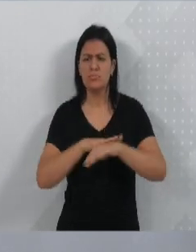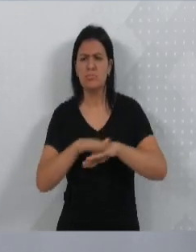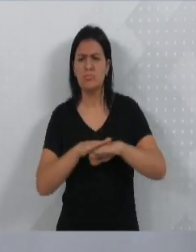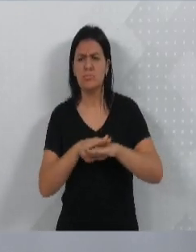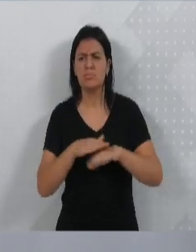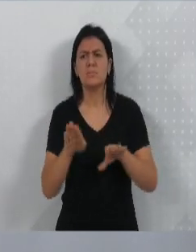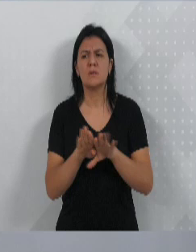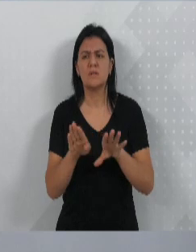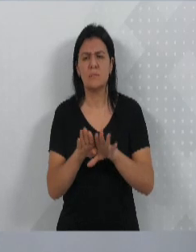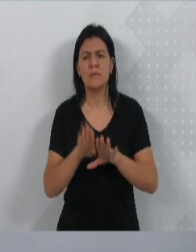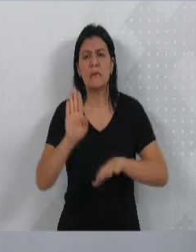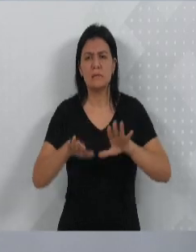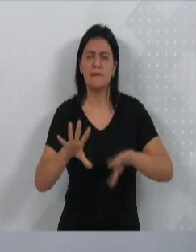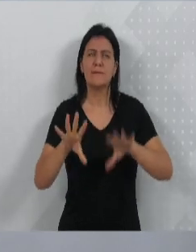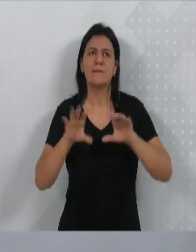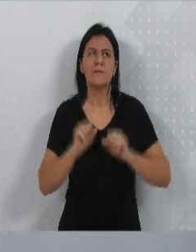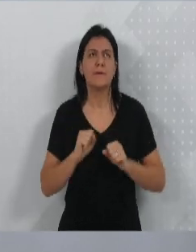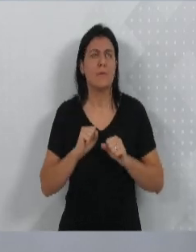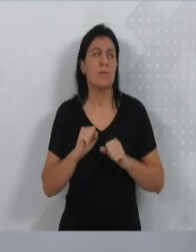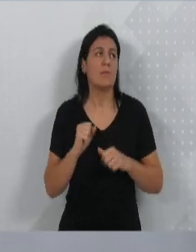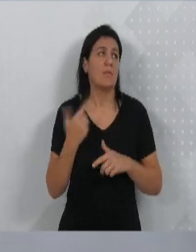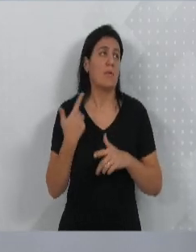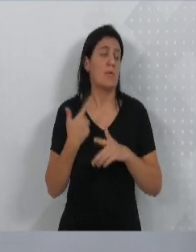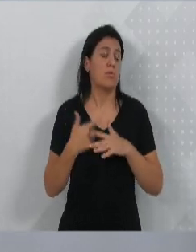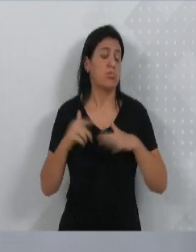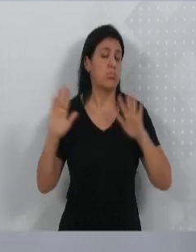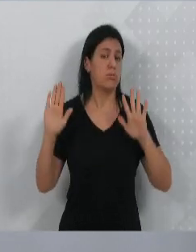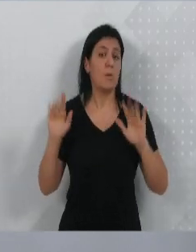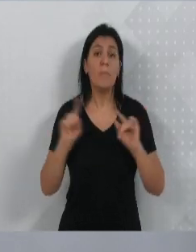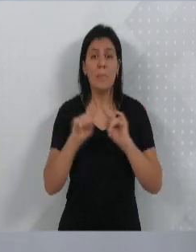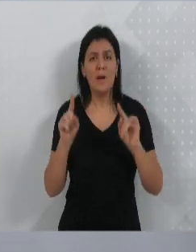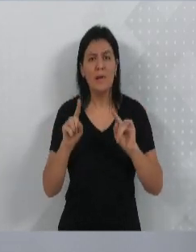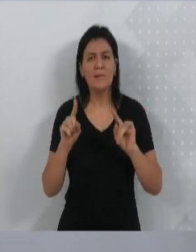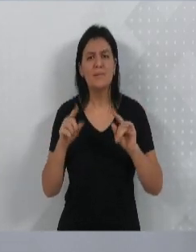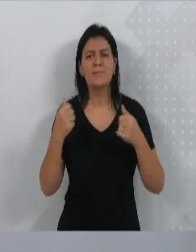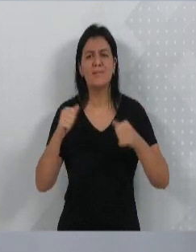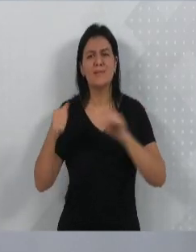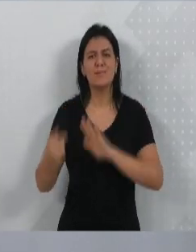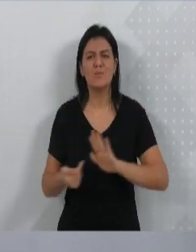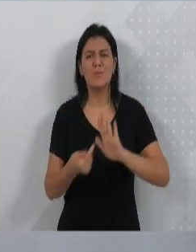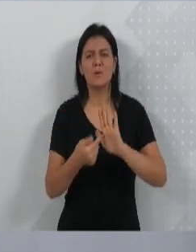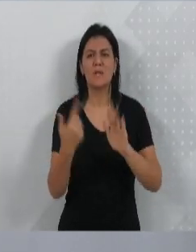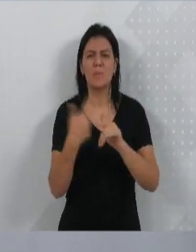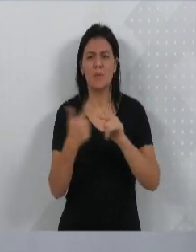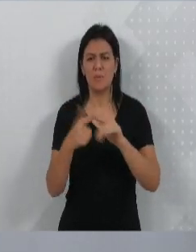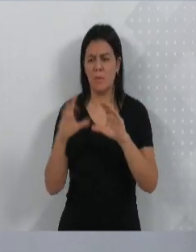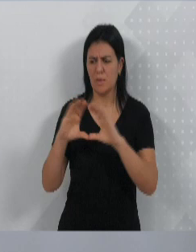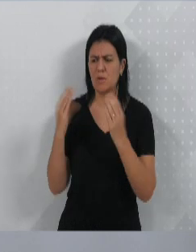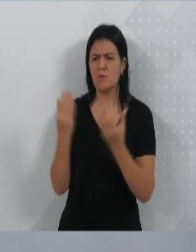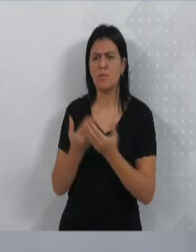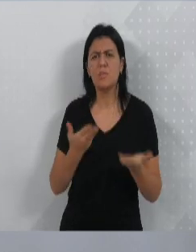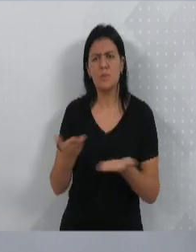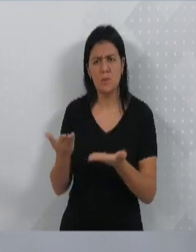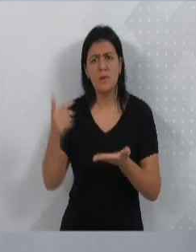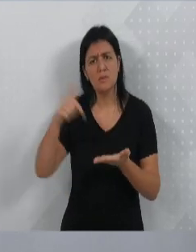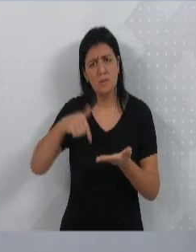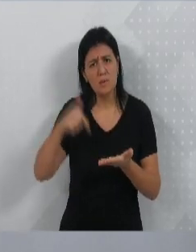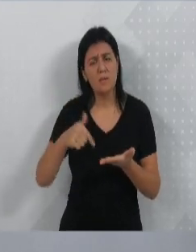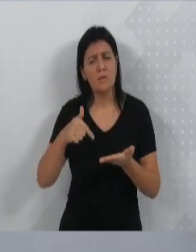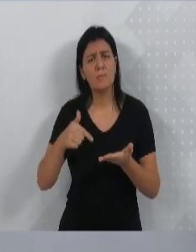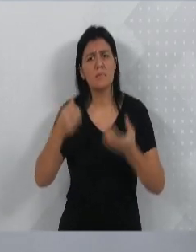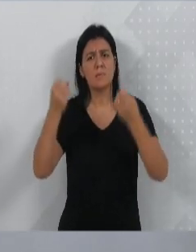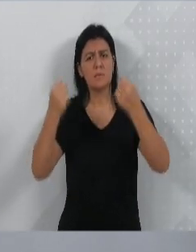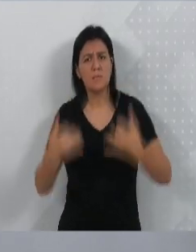engolir sapo, porque, infelizmente, a gente tem que engolir sapo, mas a gente tem que botar o problema da comunidade, o problema das pessoas que chegam até os nossos